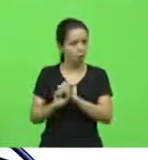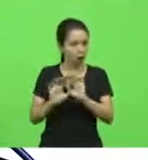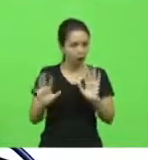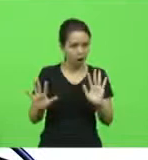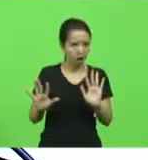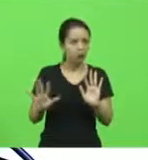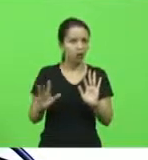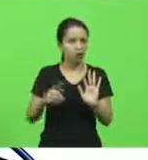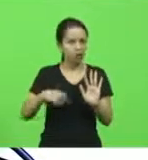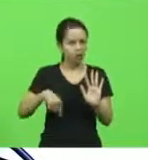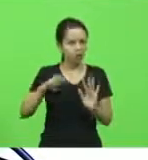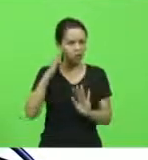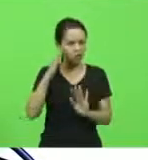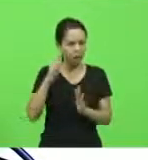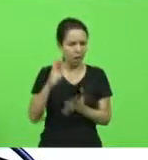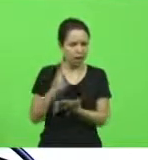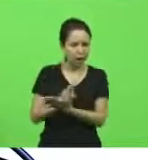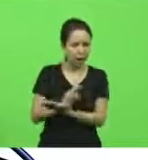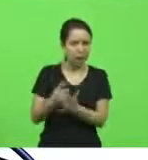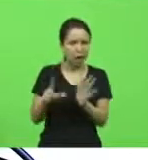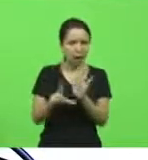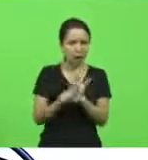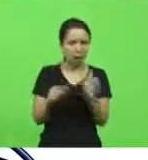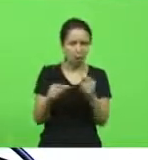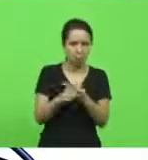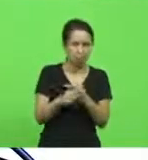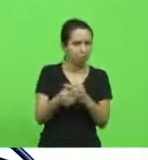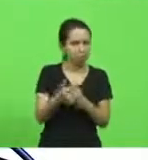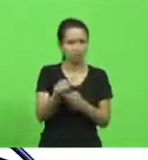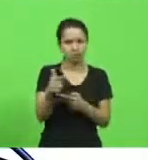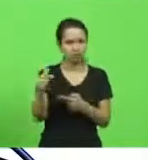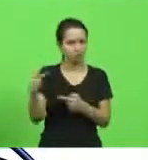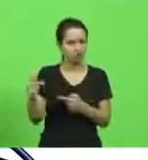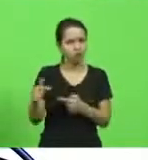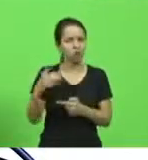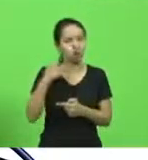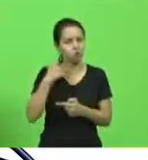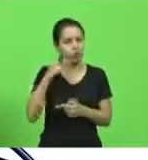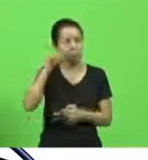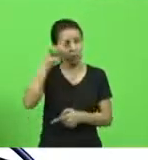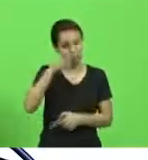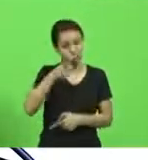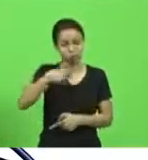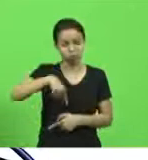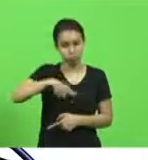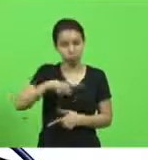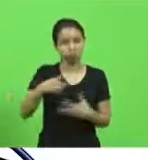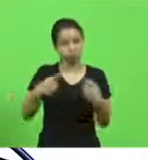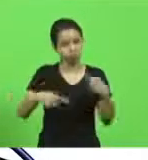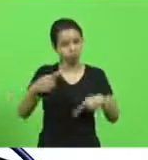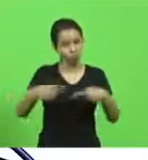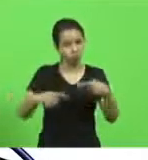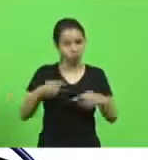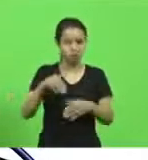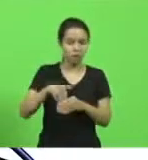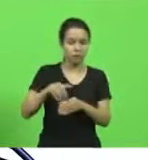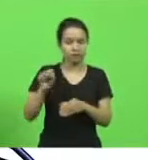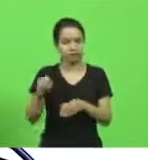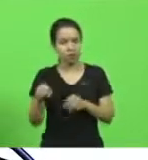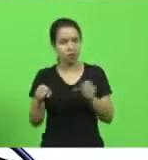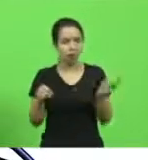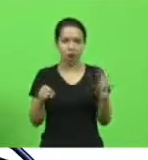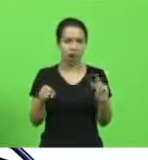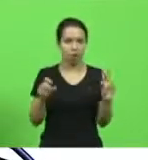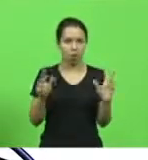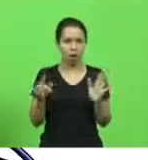nada de irregular, ilegal aqui acontecendo. A juíza determina, a gente delibera. Vota sim, vota não. Então, não tem nada de irregular,